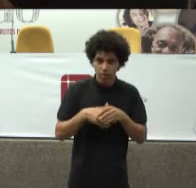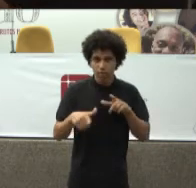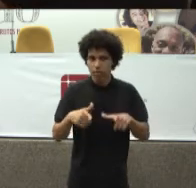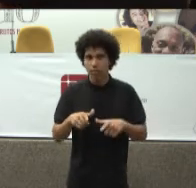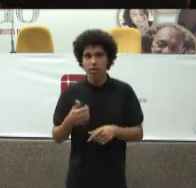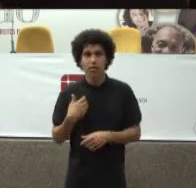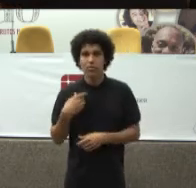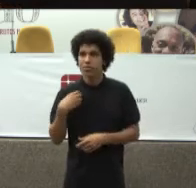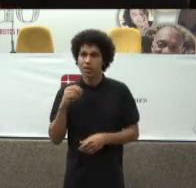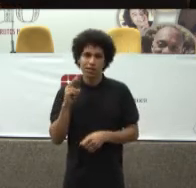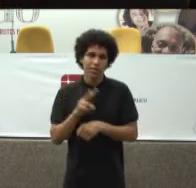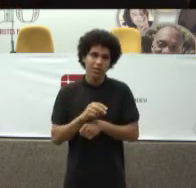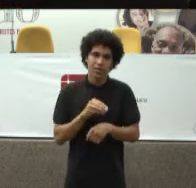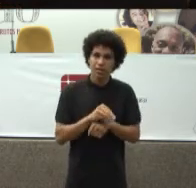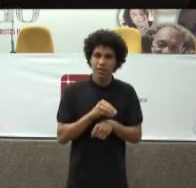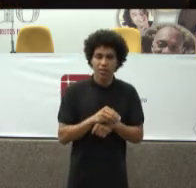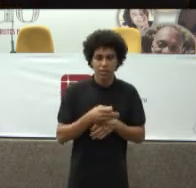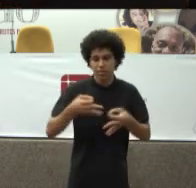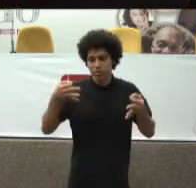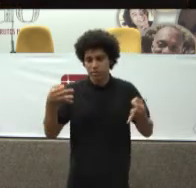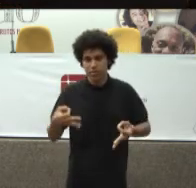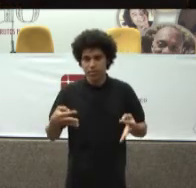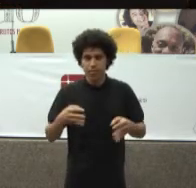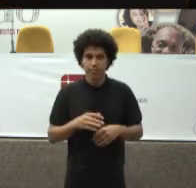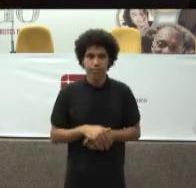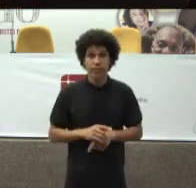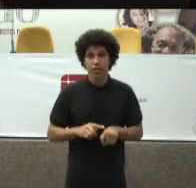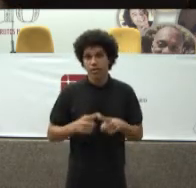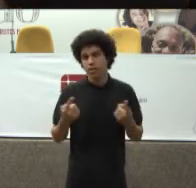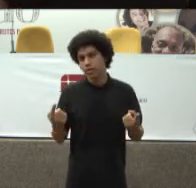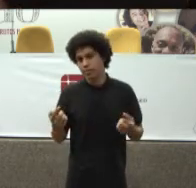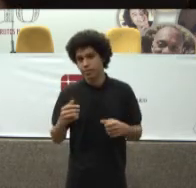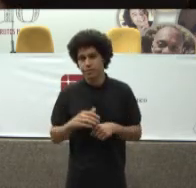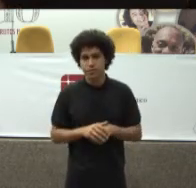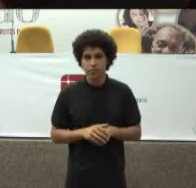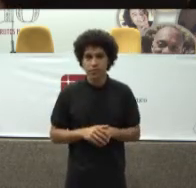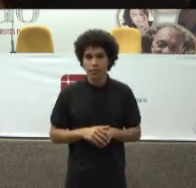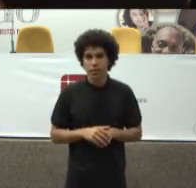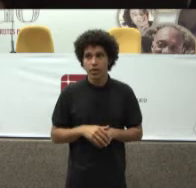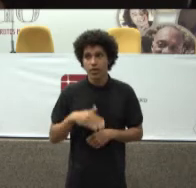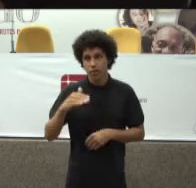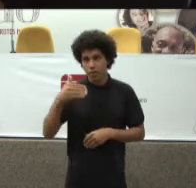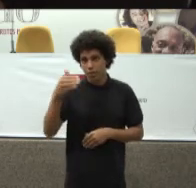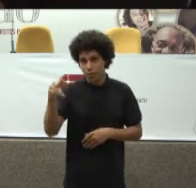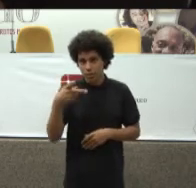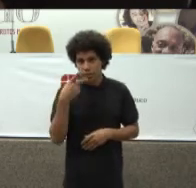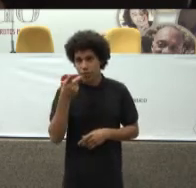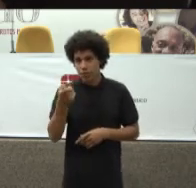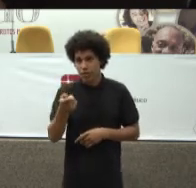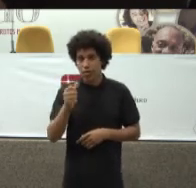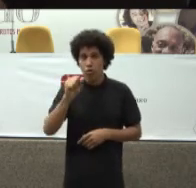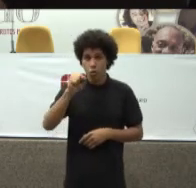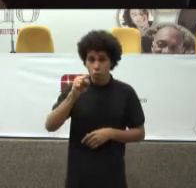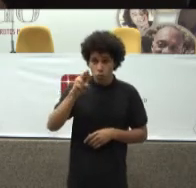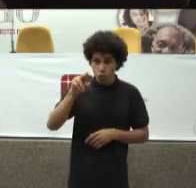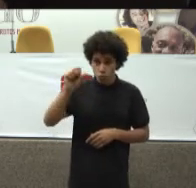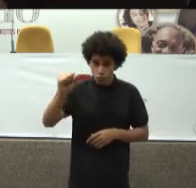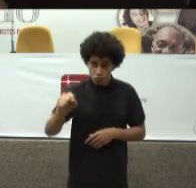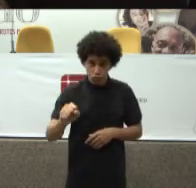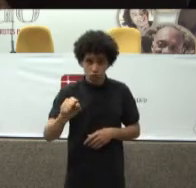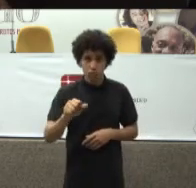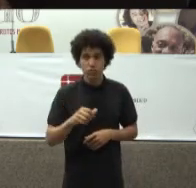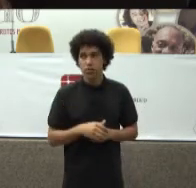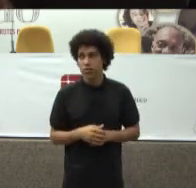Adequado Passou? Então Assim E quando Se fala Do SUS A